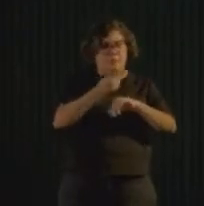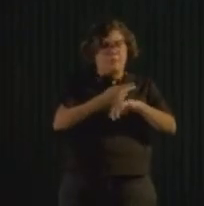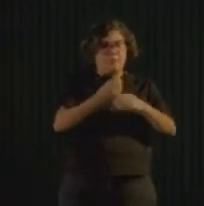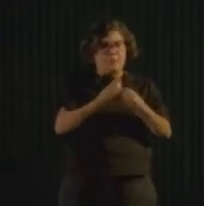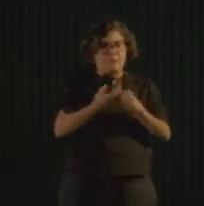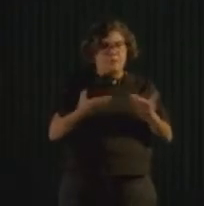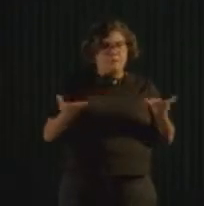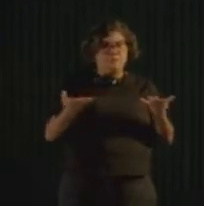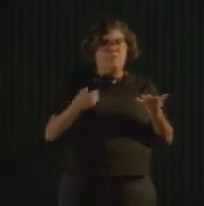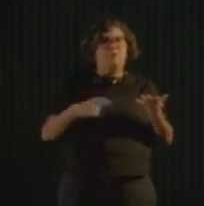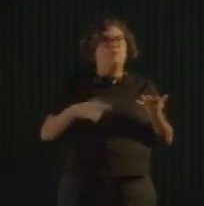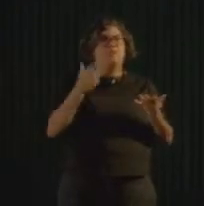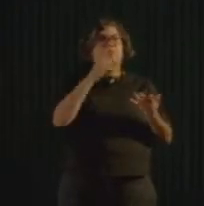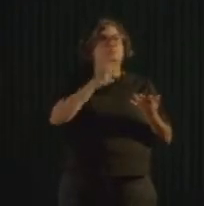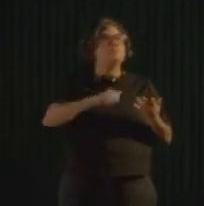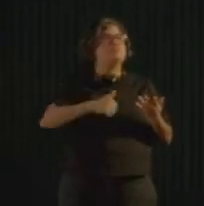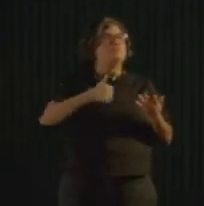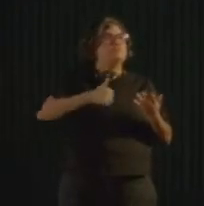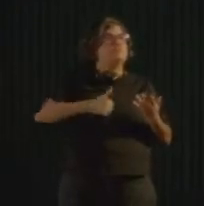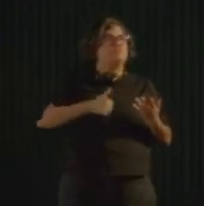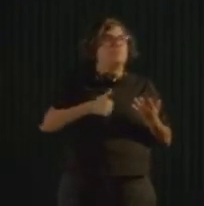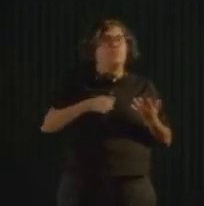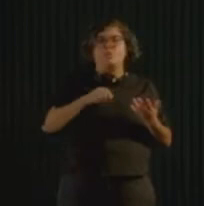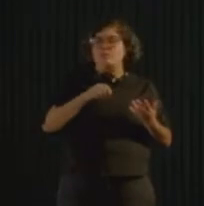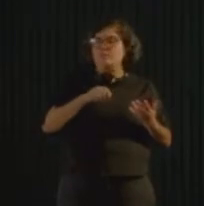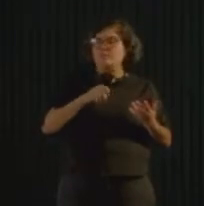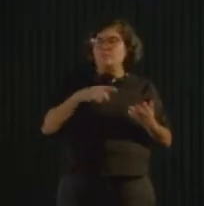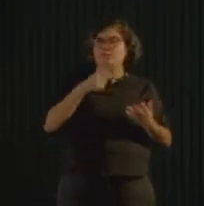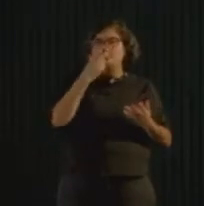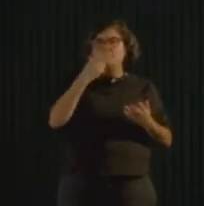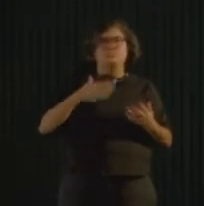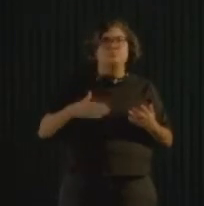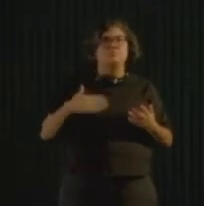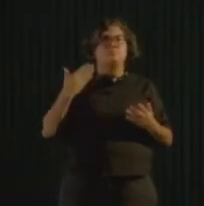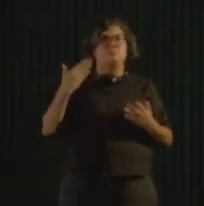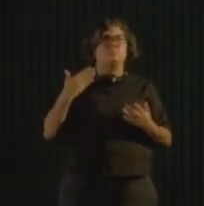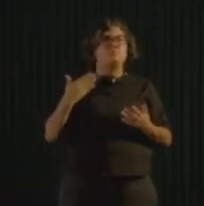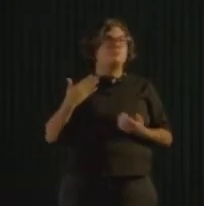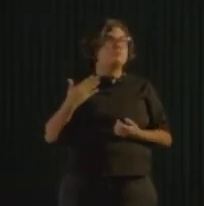surpreendente, eu acho que é um potencial